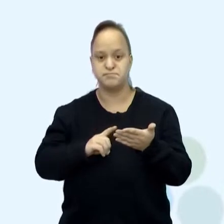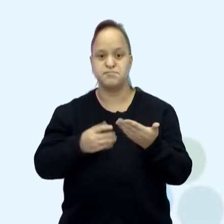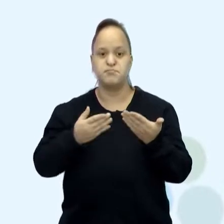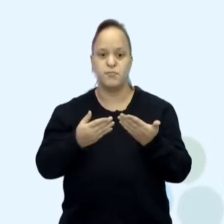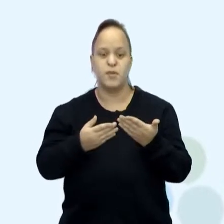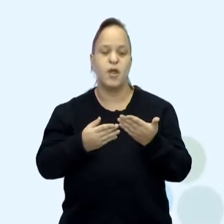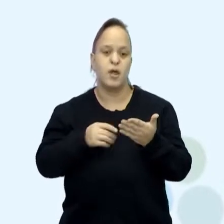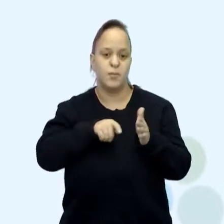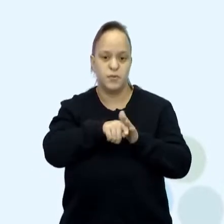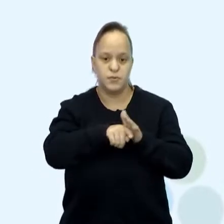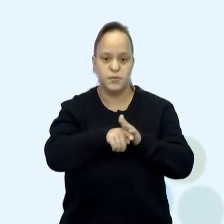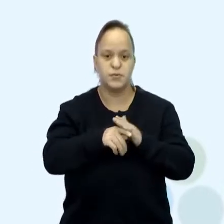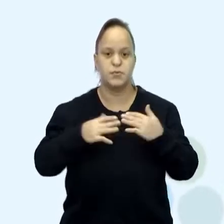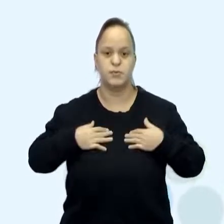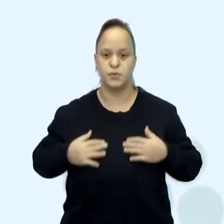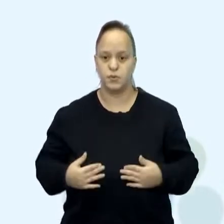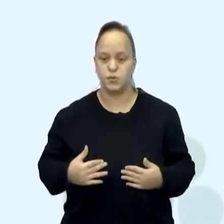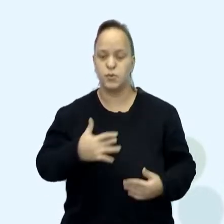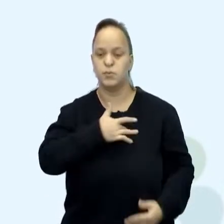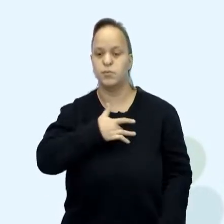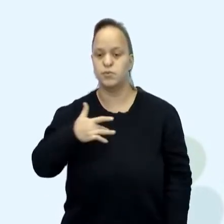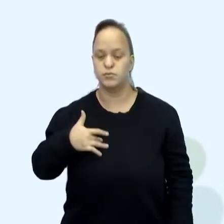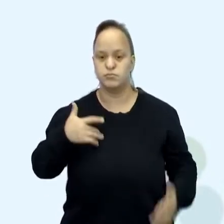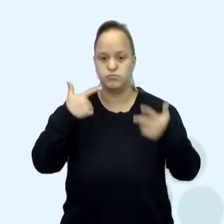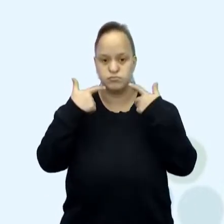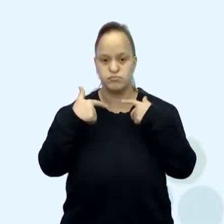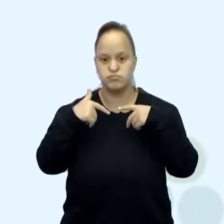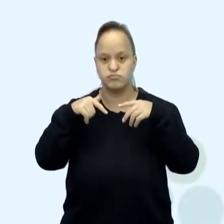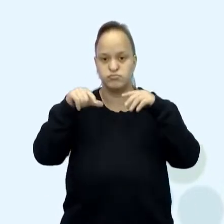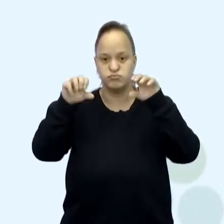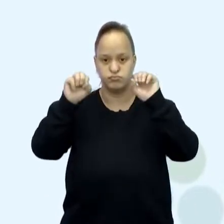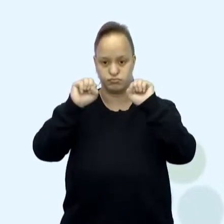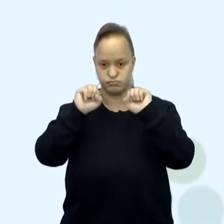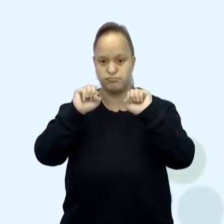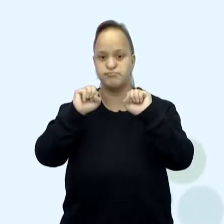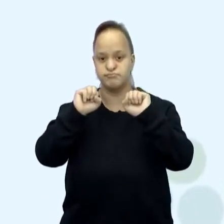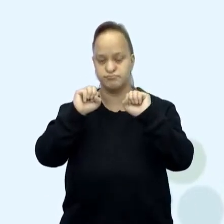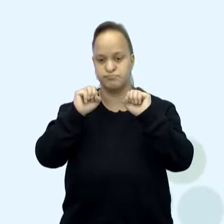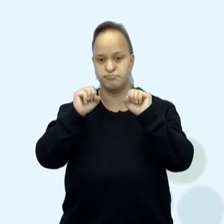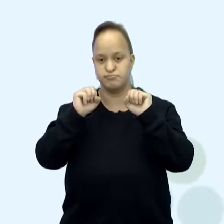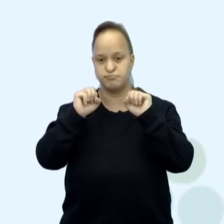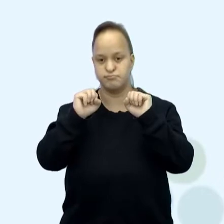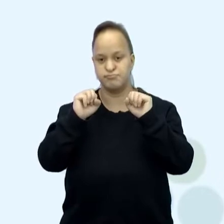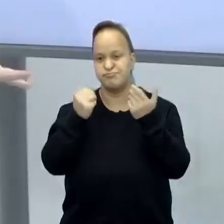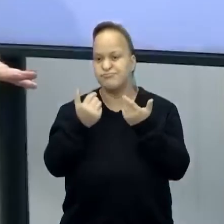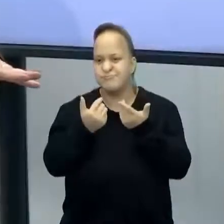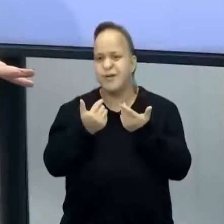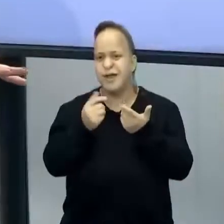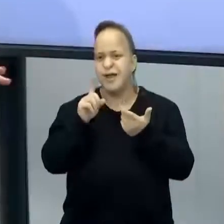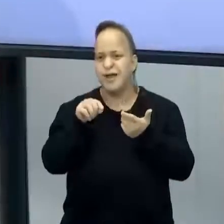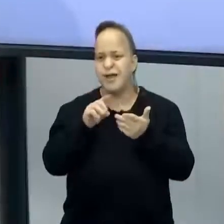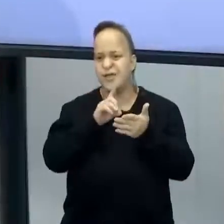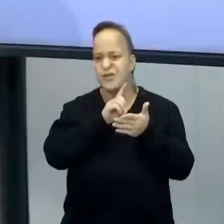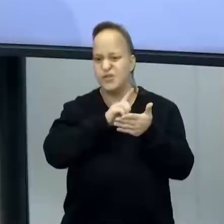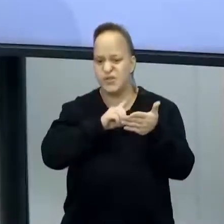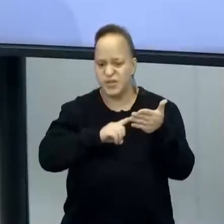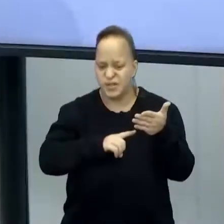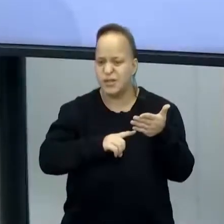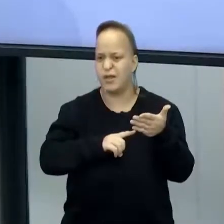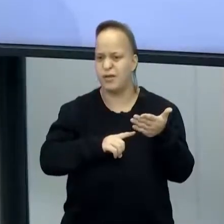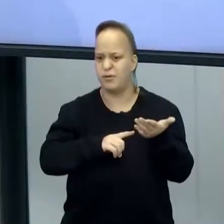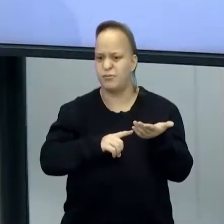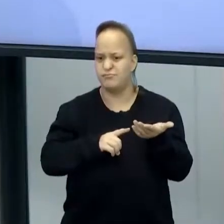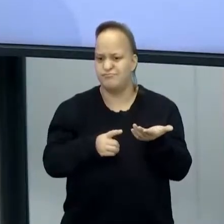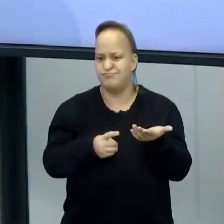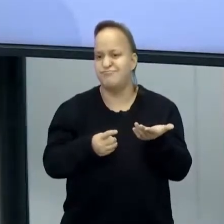de vida. E essa aula se chama Designer. Gente, eu sou carioca, o meu designer fica muito